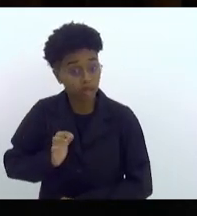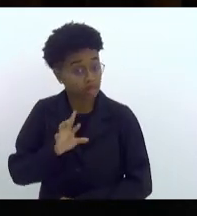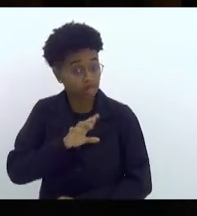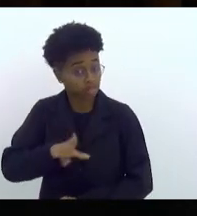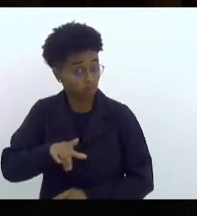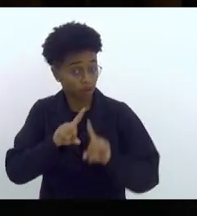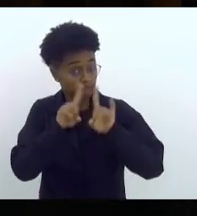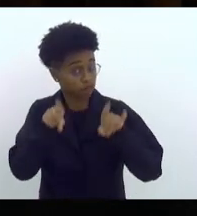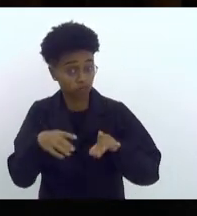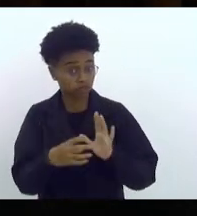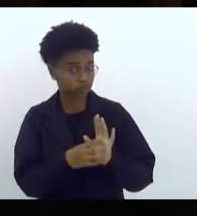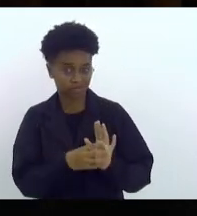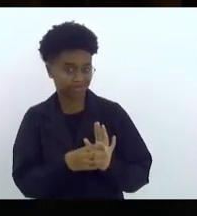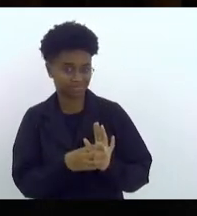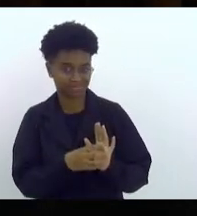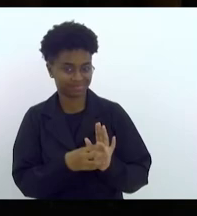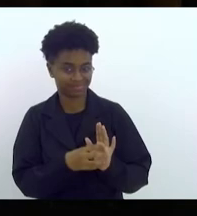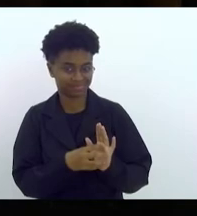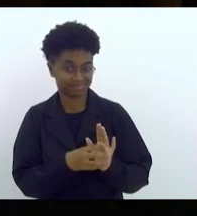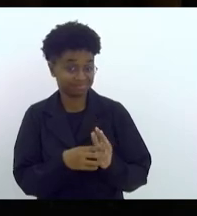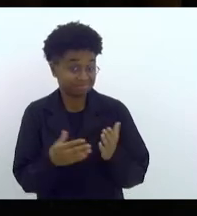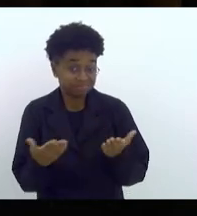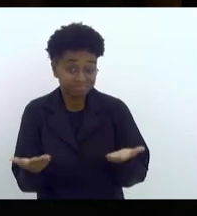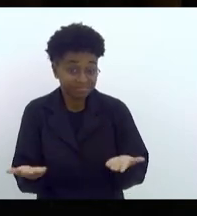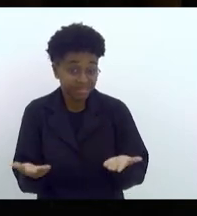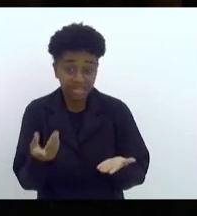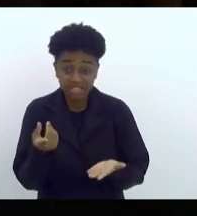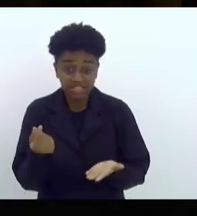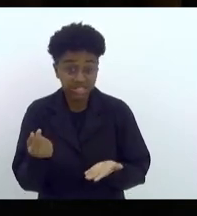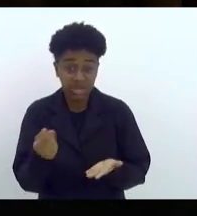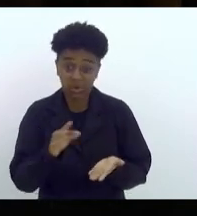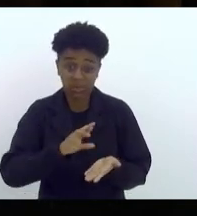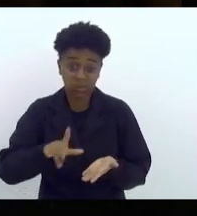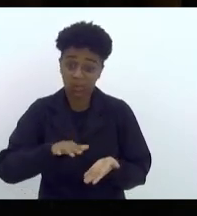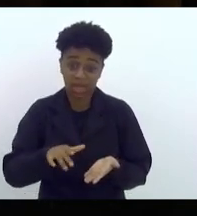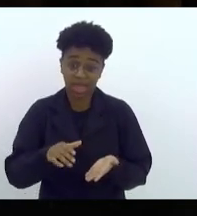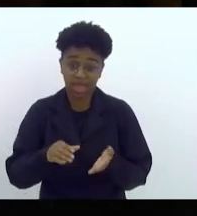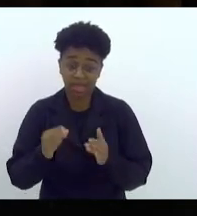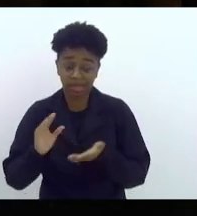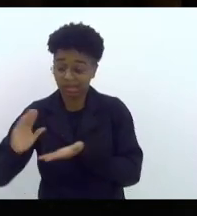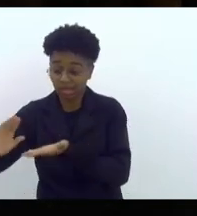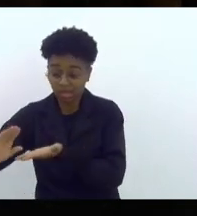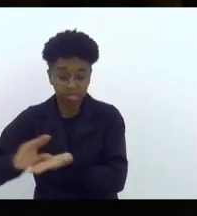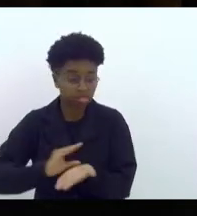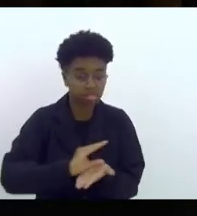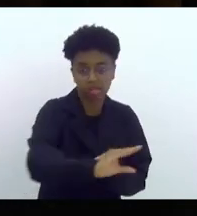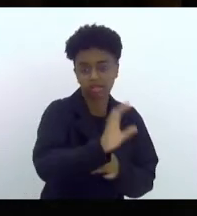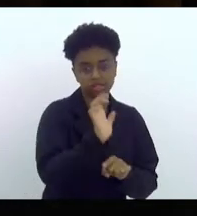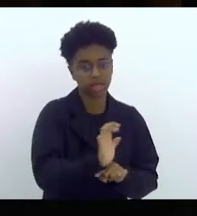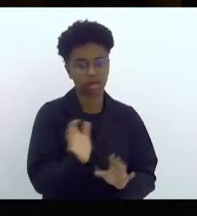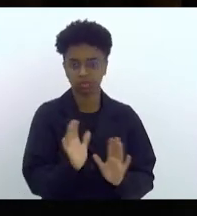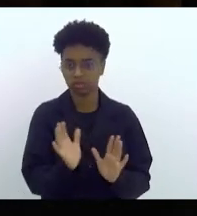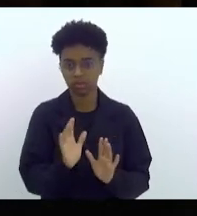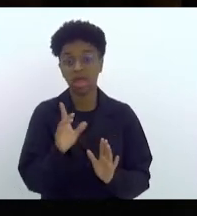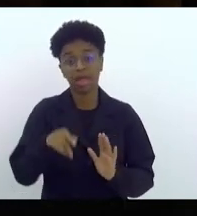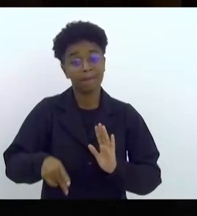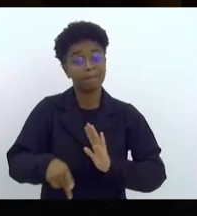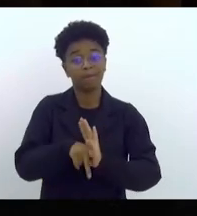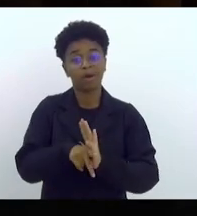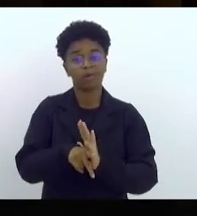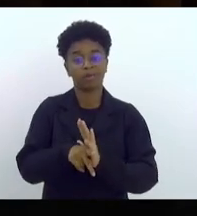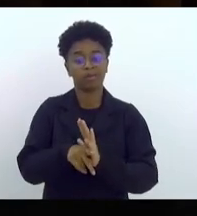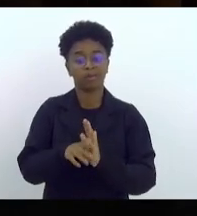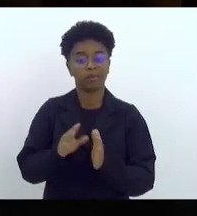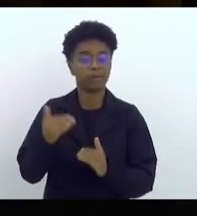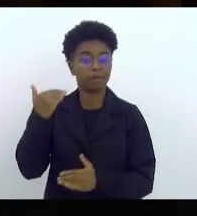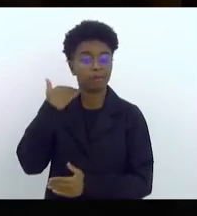funcionários públicos. Então, essa renda não vem para os Estados e municípios, vai para o crofre da União.